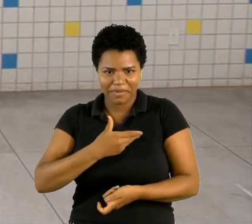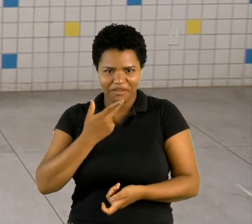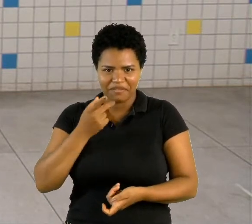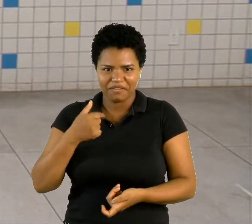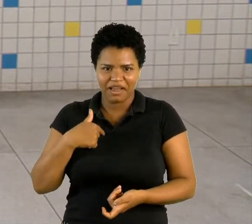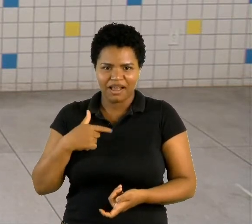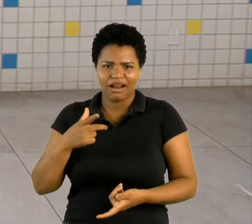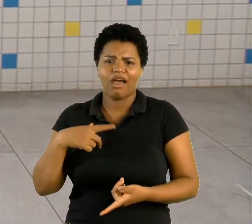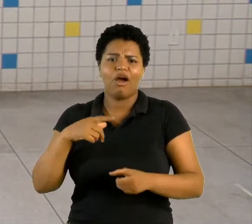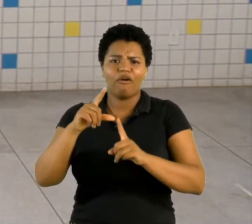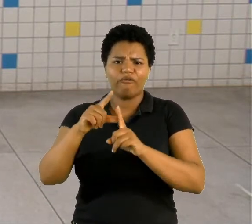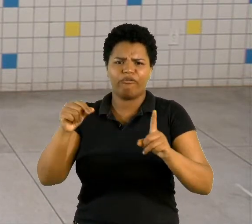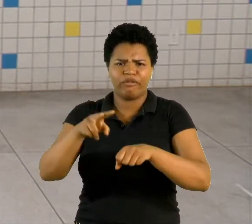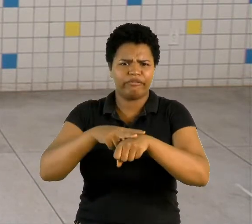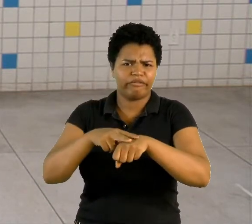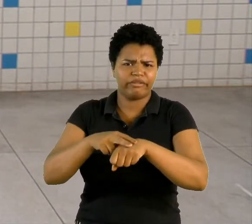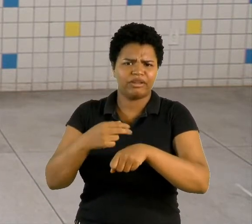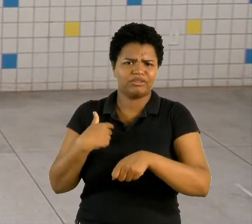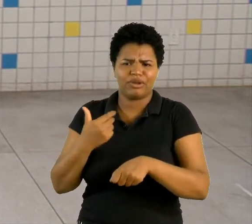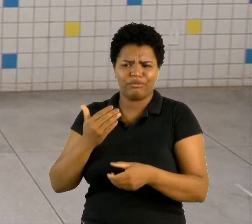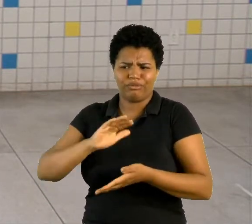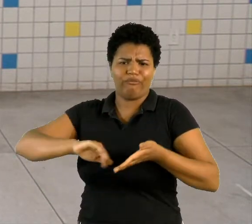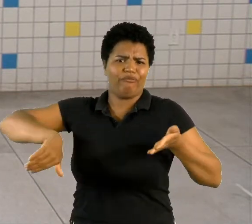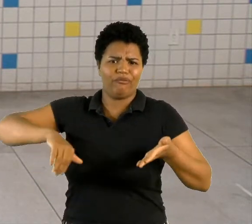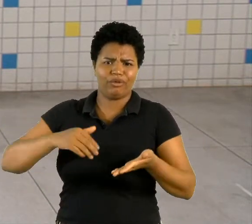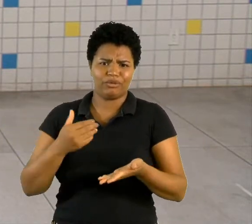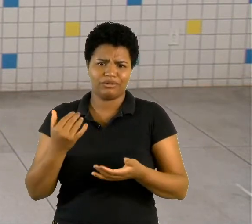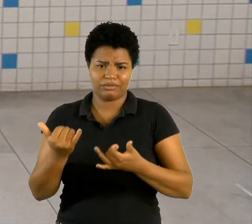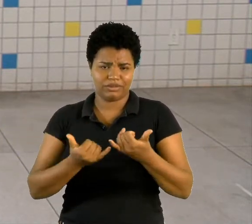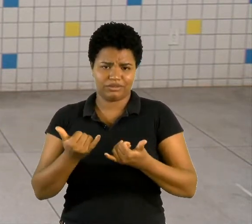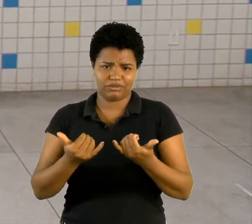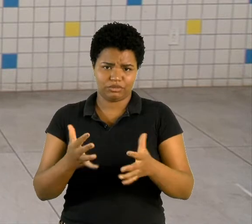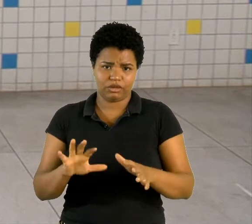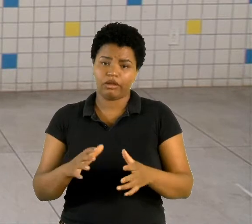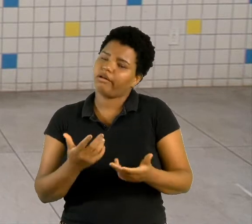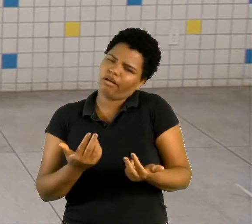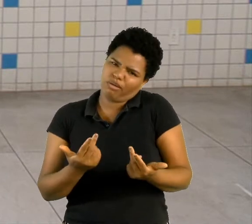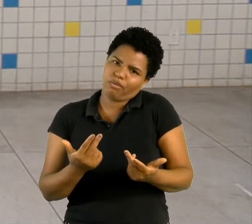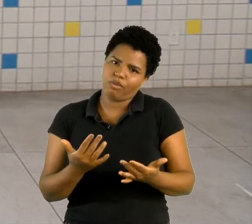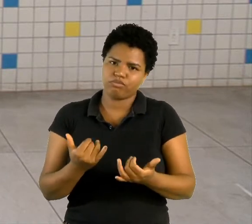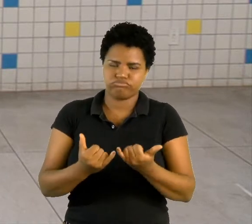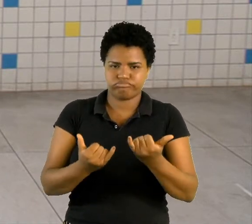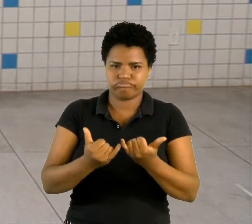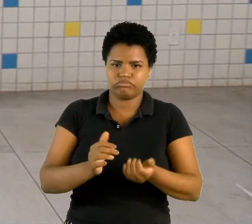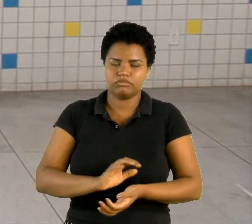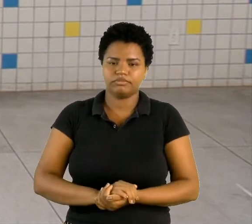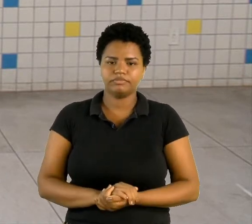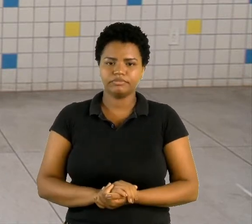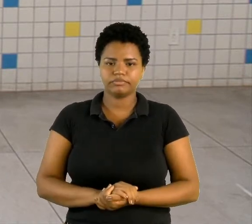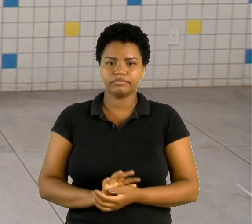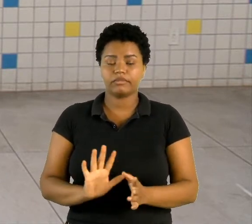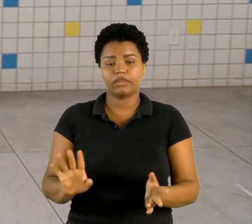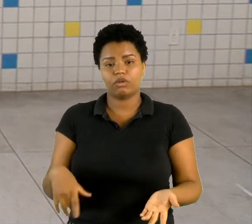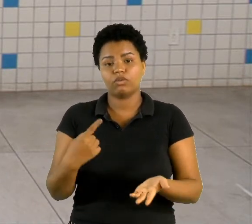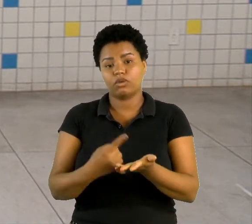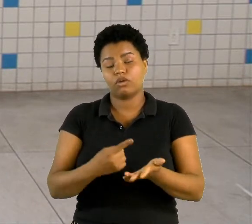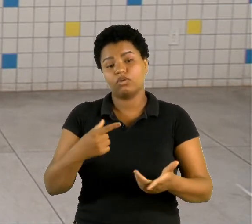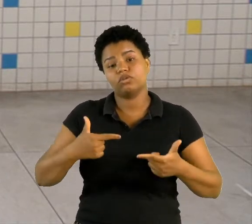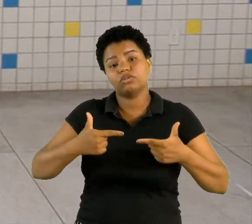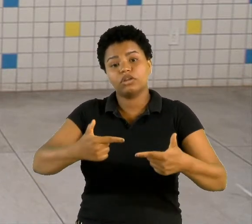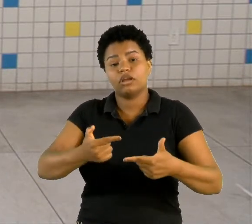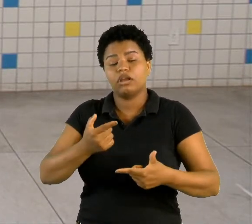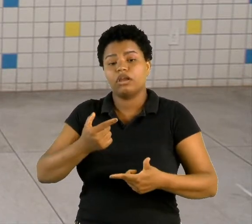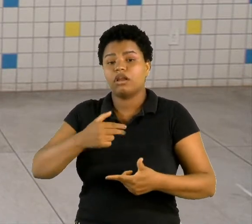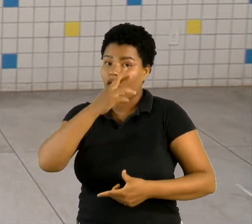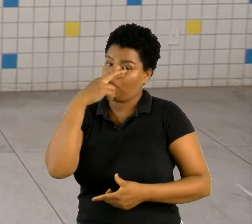brincadeira. Foi mais ou menos isso. Agora, num acordo de guerra, é o seguinte, a Rússia estava declarando